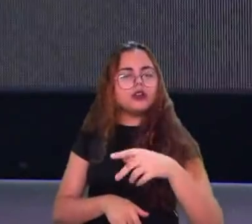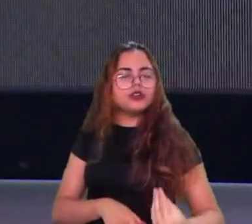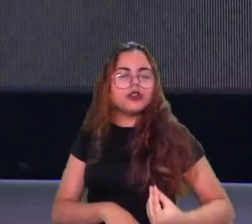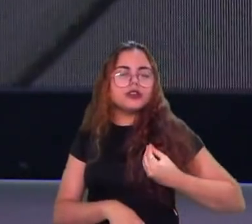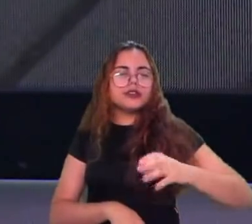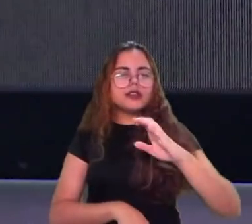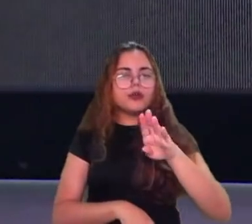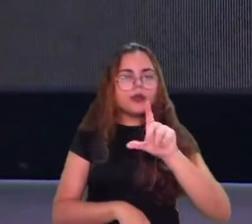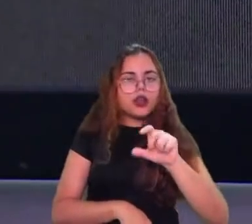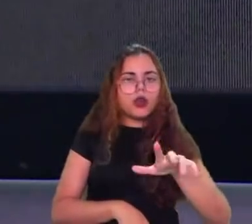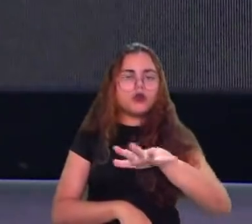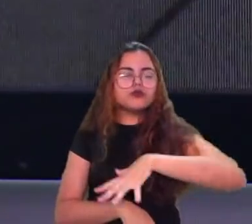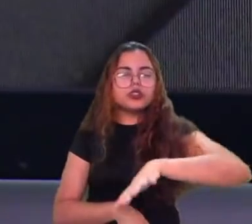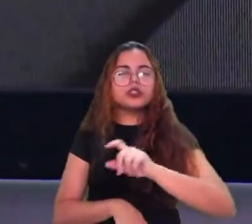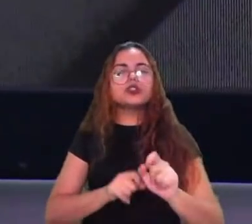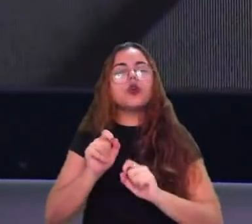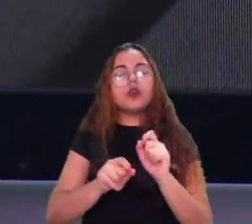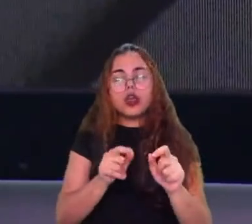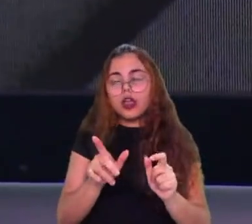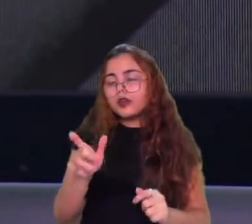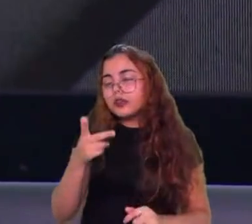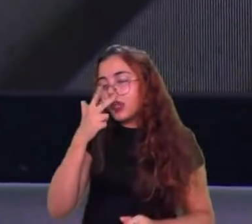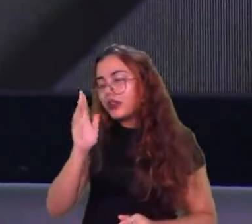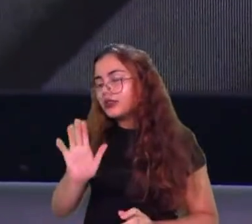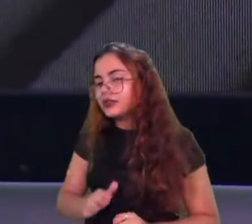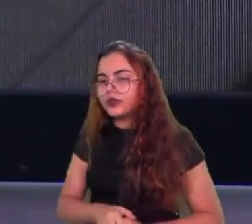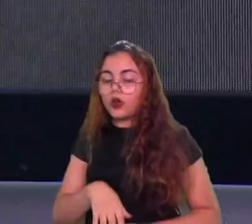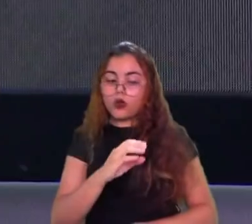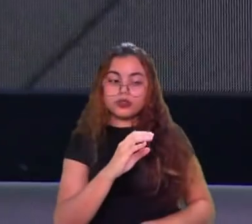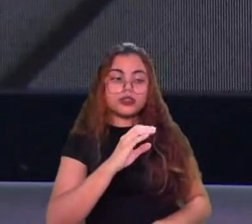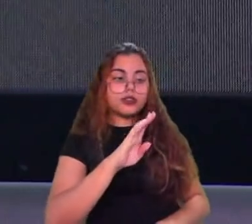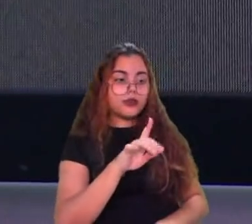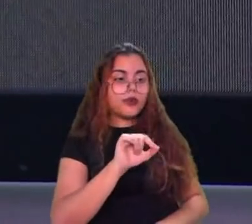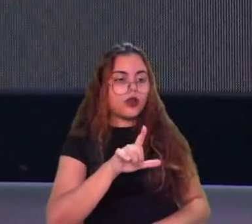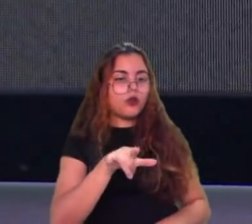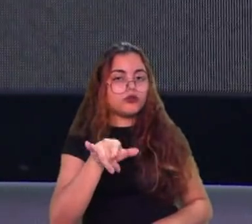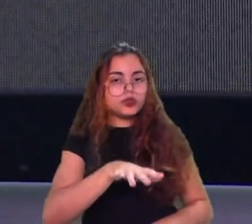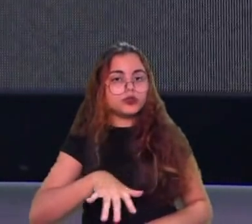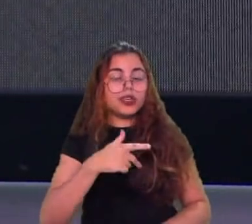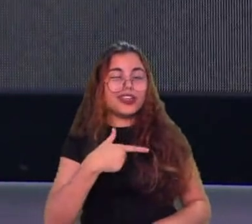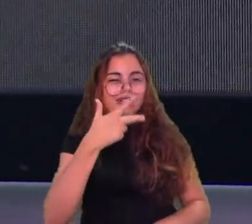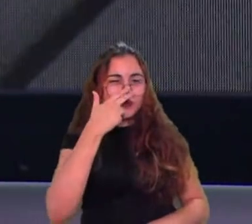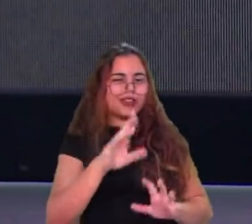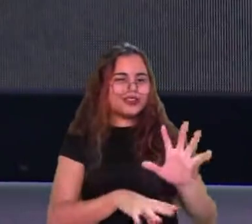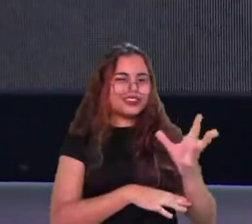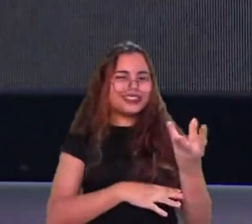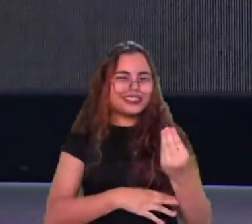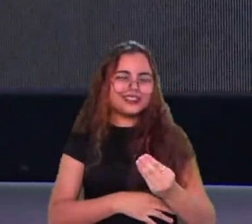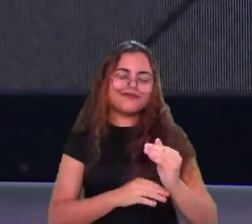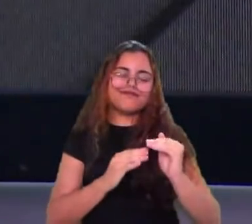olha só falando em CBLOL como região eu acho que o nível da Jungle deu uma caída tá